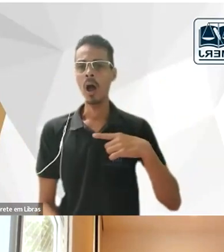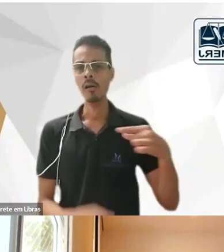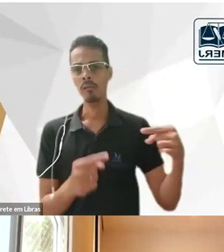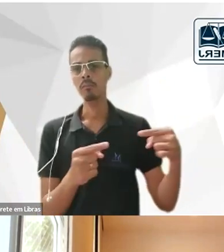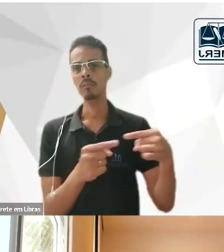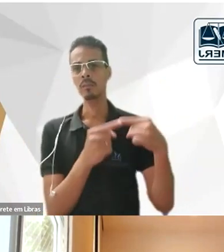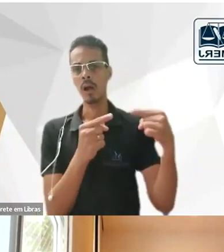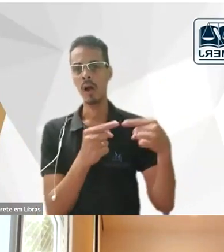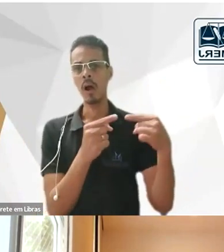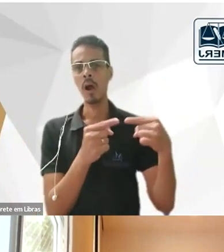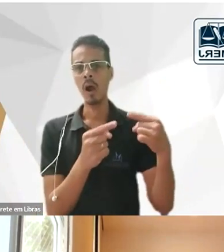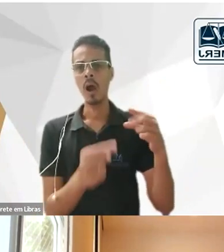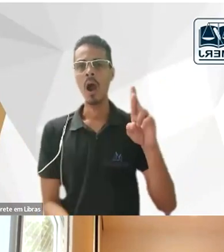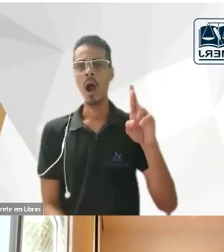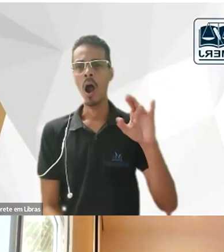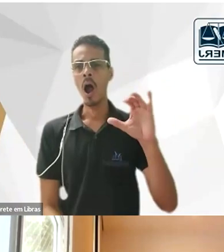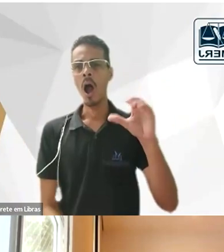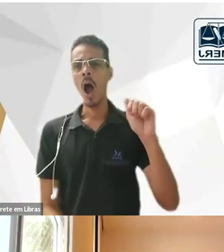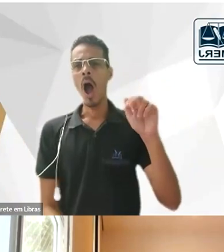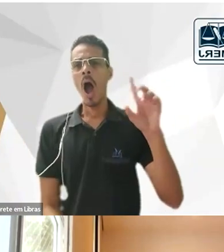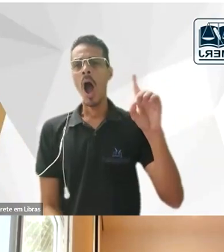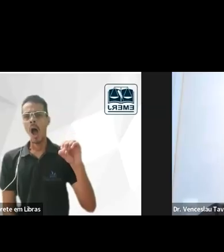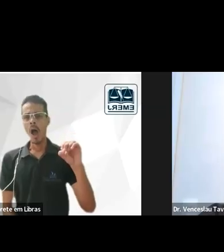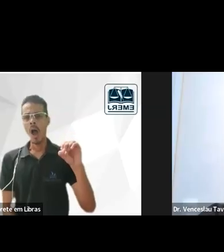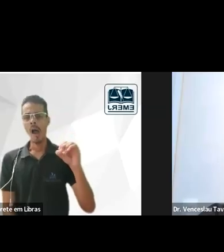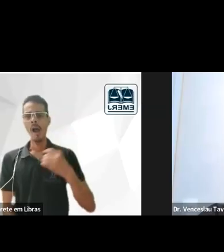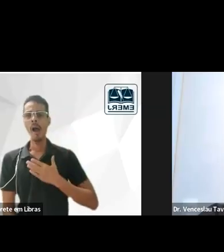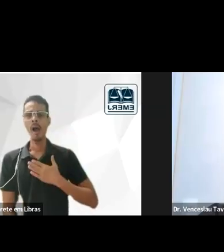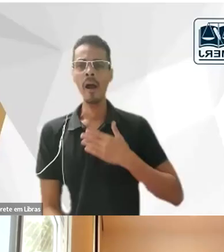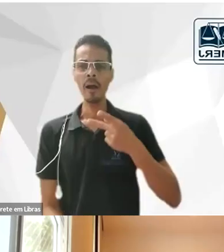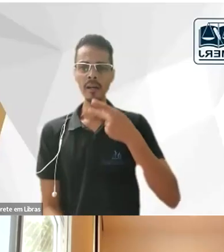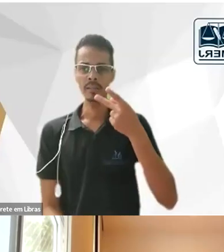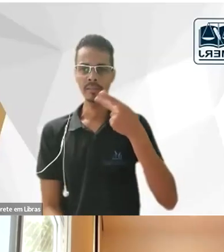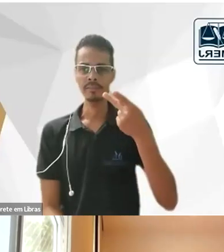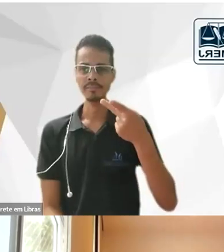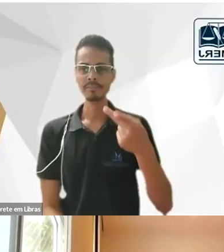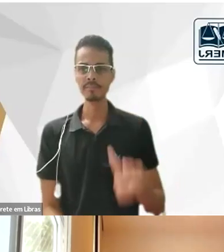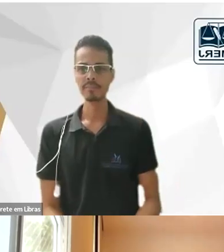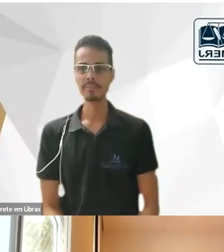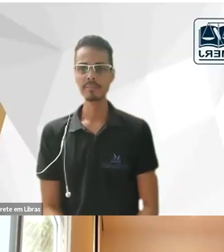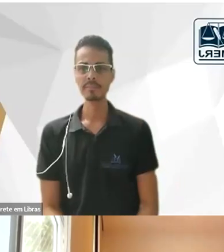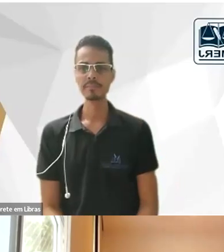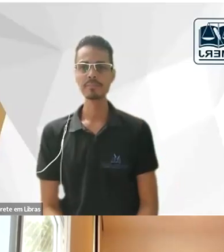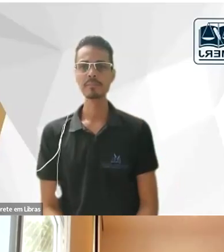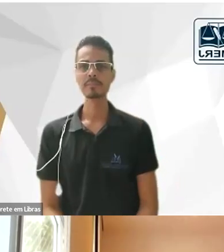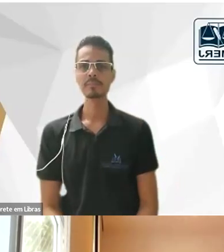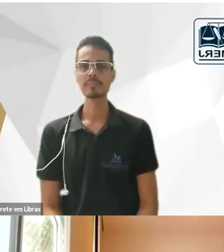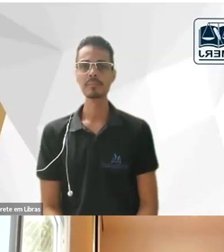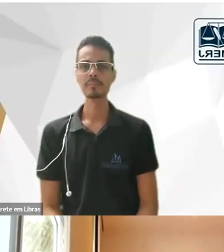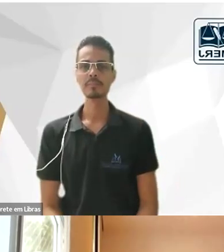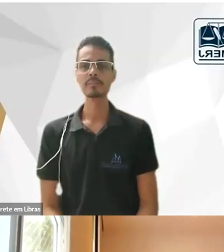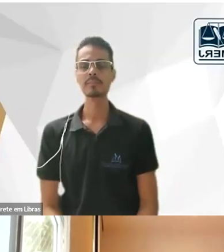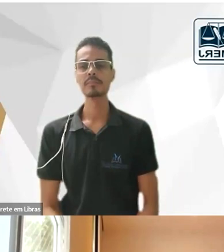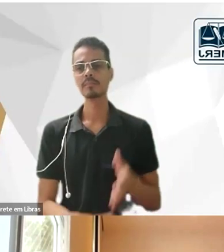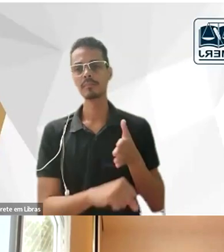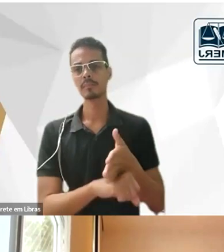Borma com a minha fala eu escrevi uma tese doutorado que está acessível a todos sobre